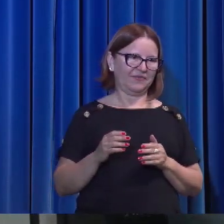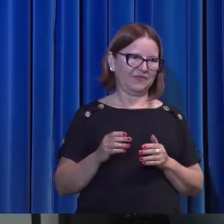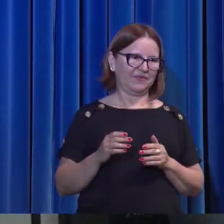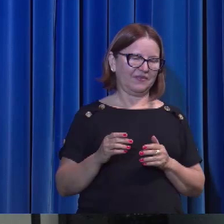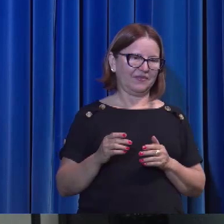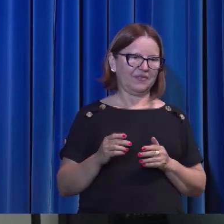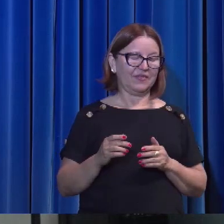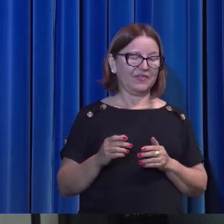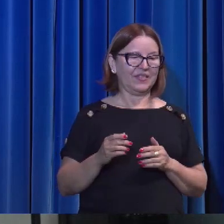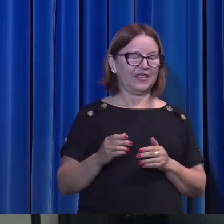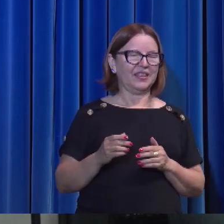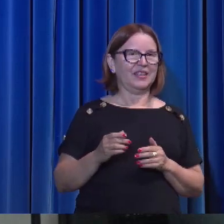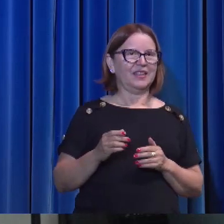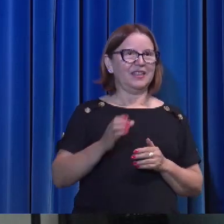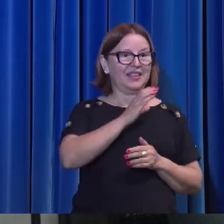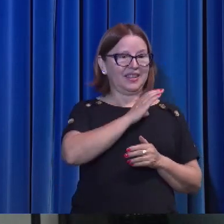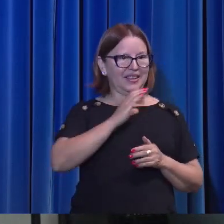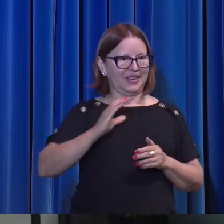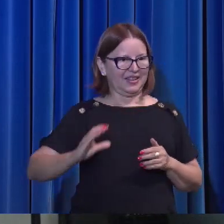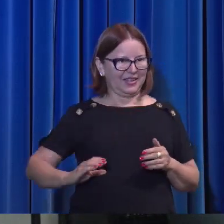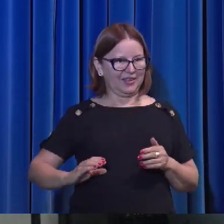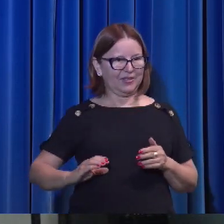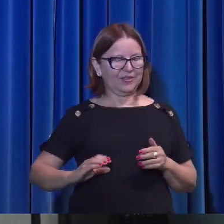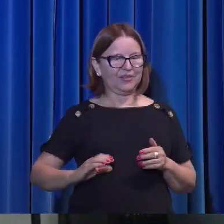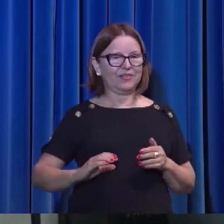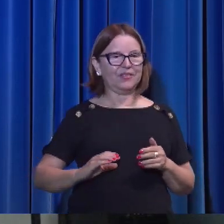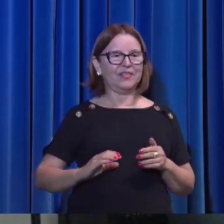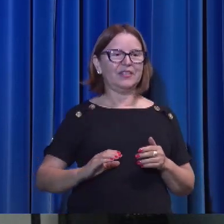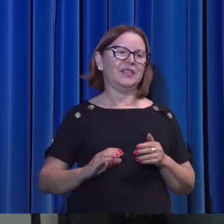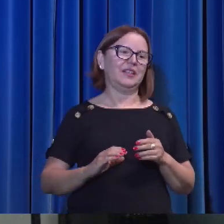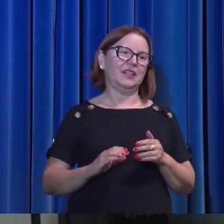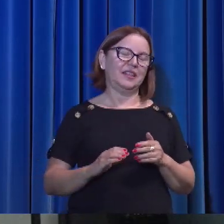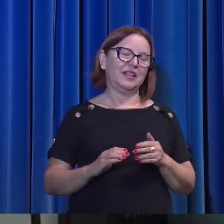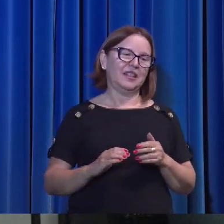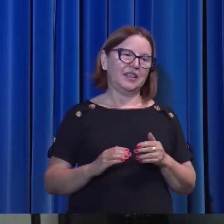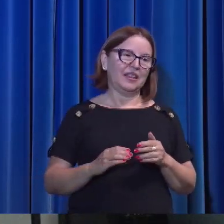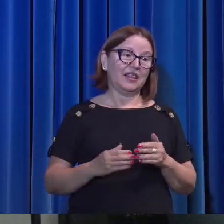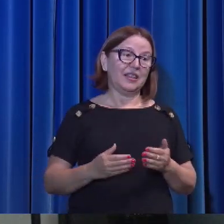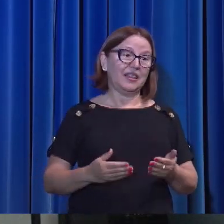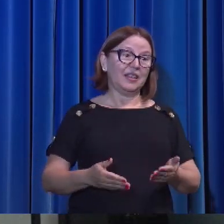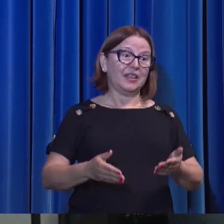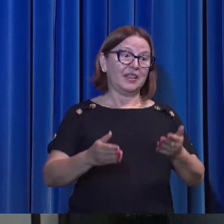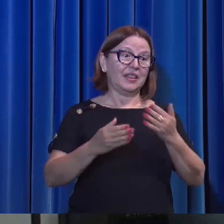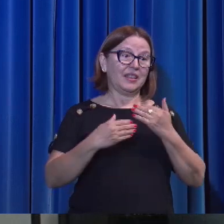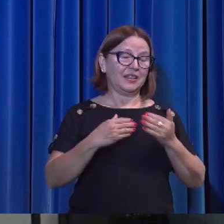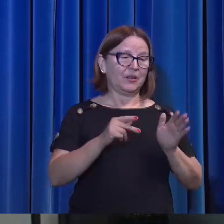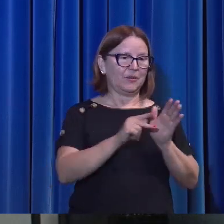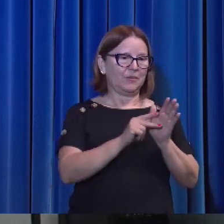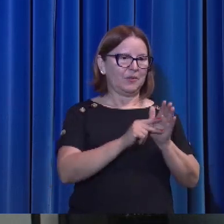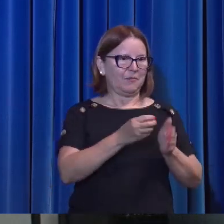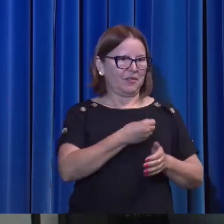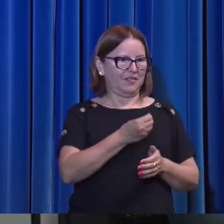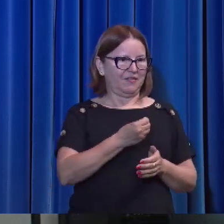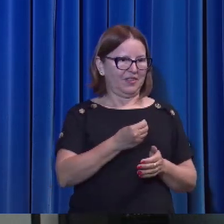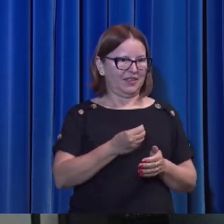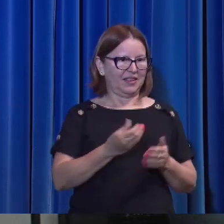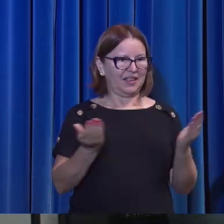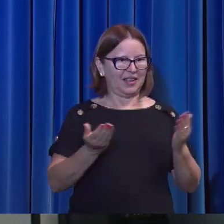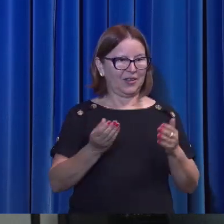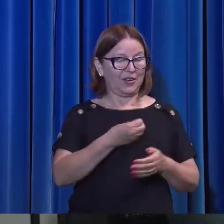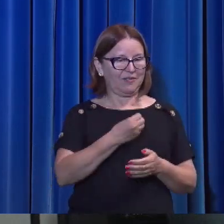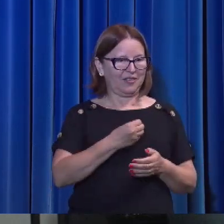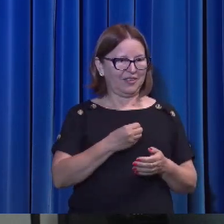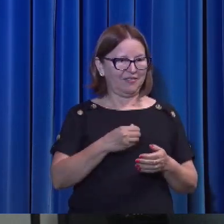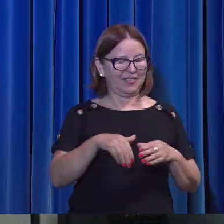Cristo, em nós. A vida do Espírito Santo, em nós. Vou